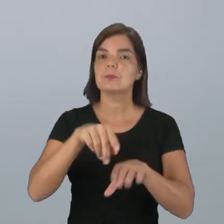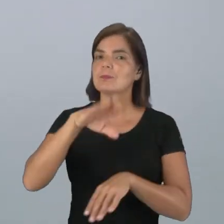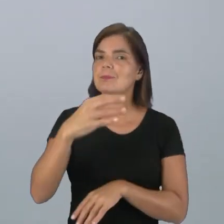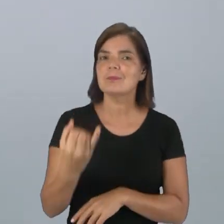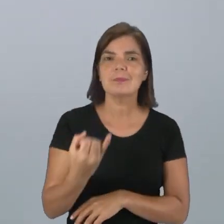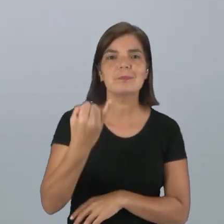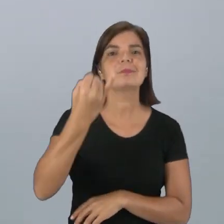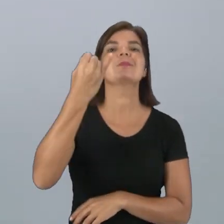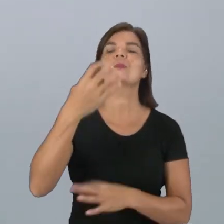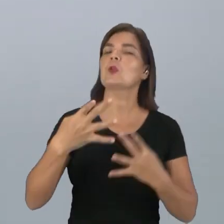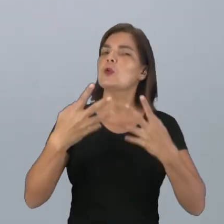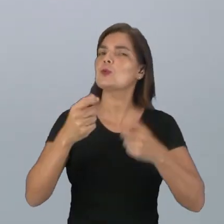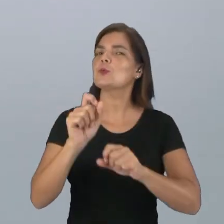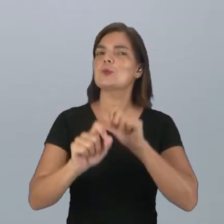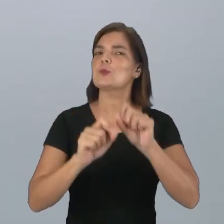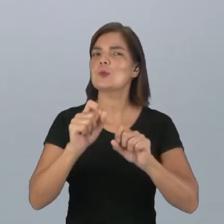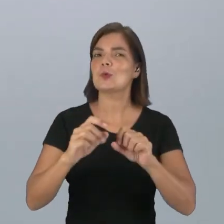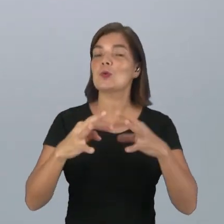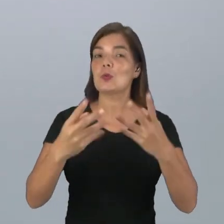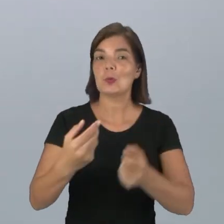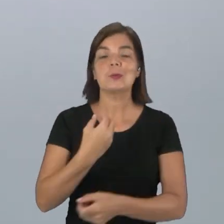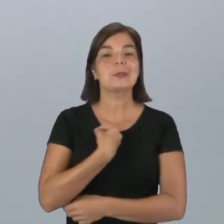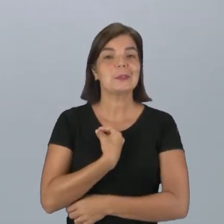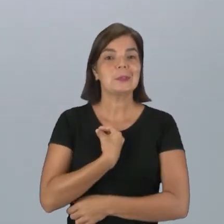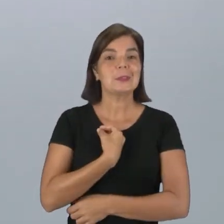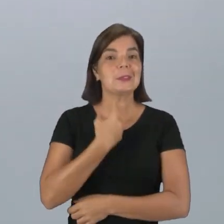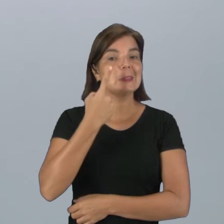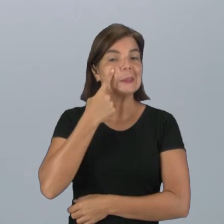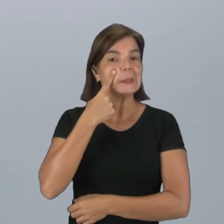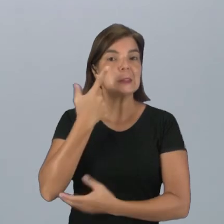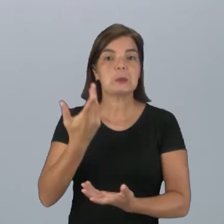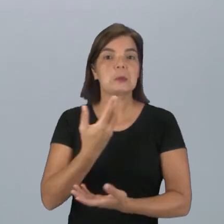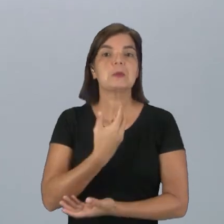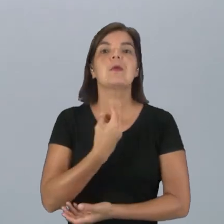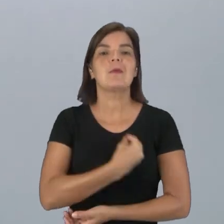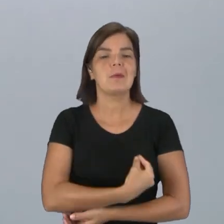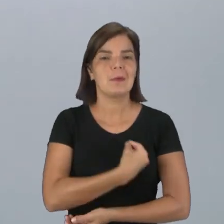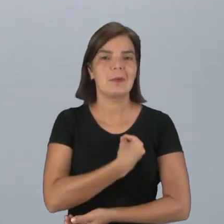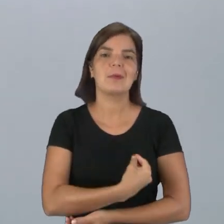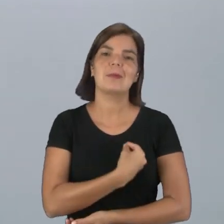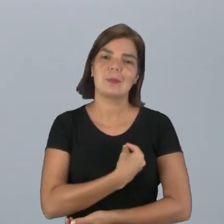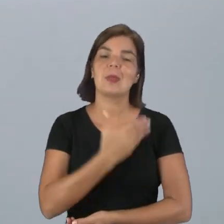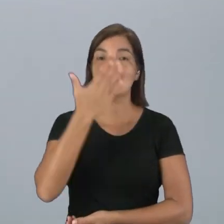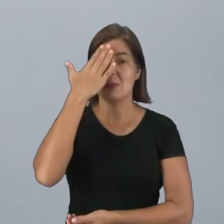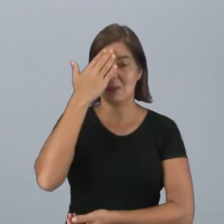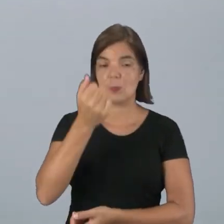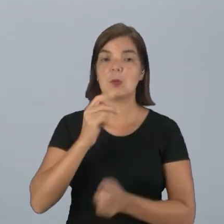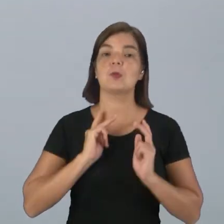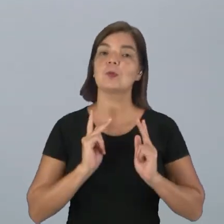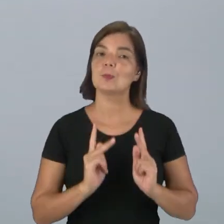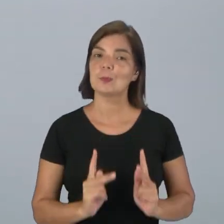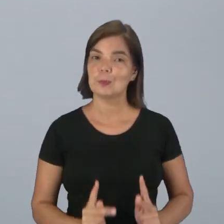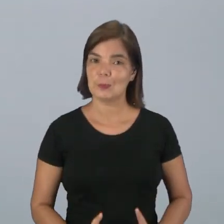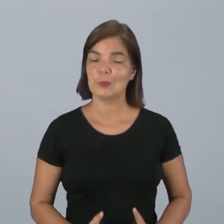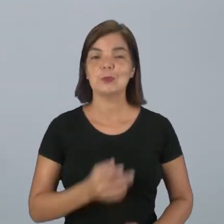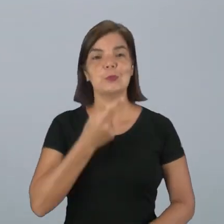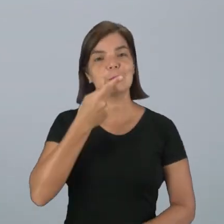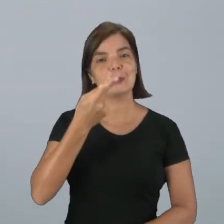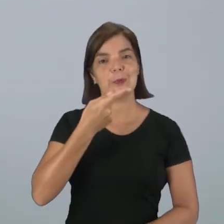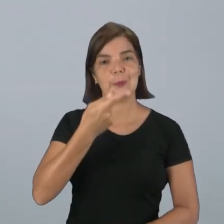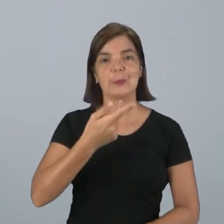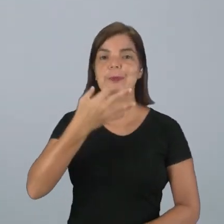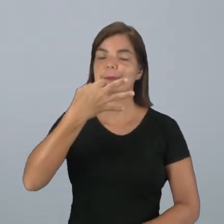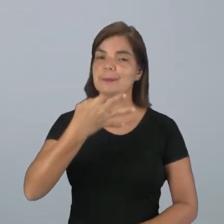importante, gente, de tudo isso, diante do que estamos vivendo, é saber se posicionar de forma